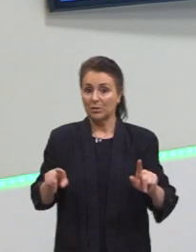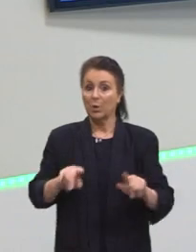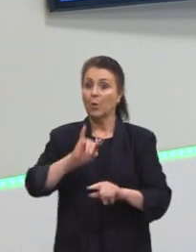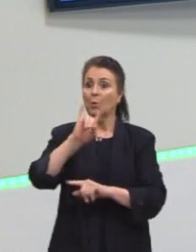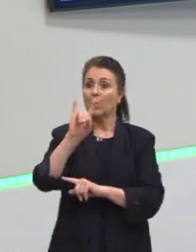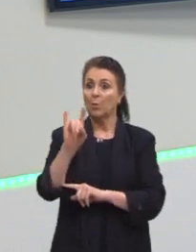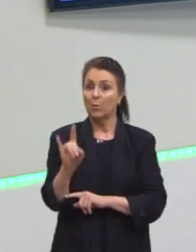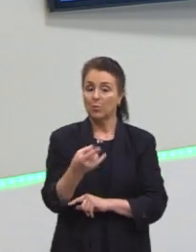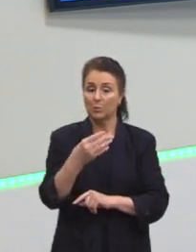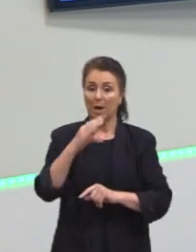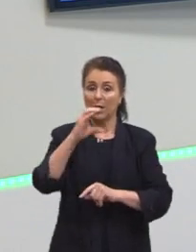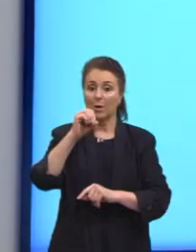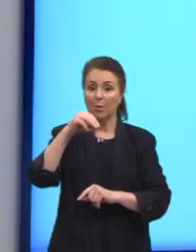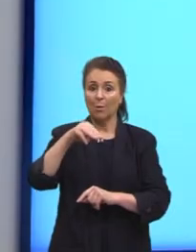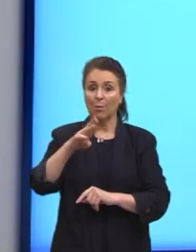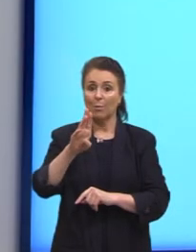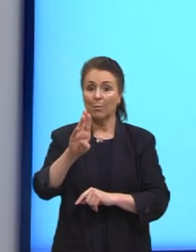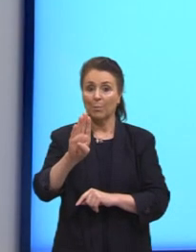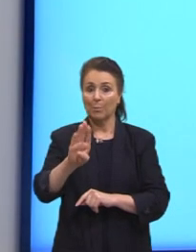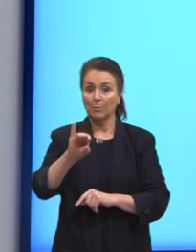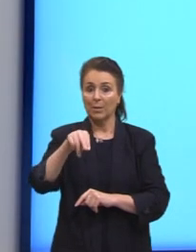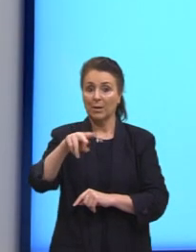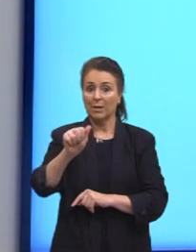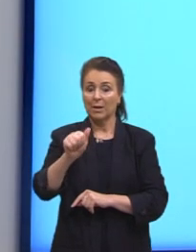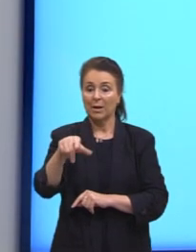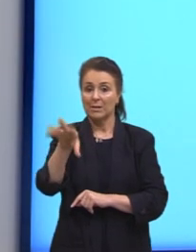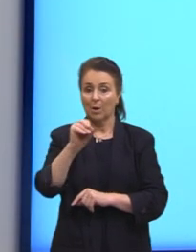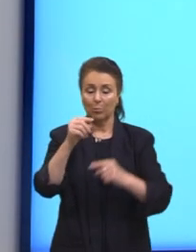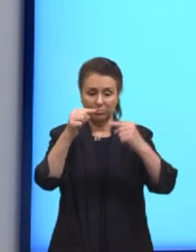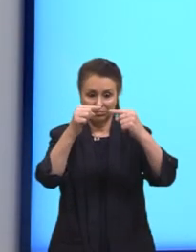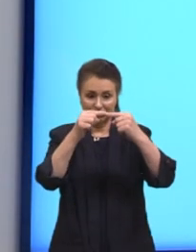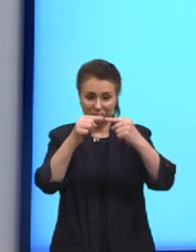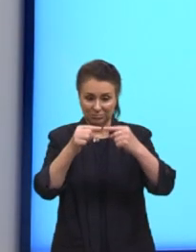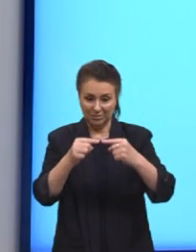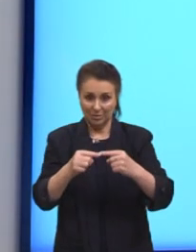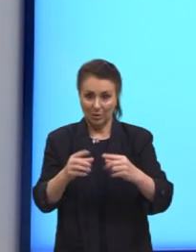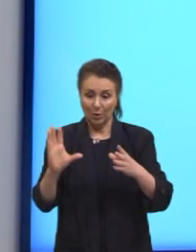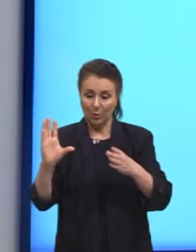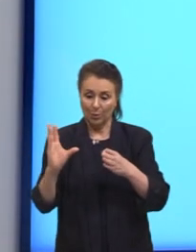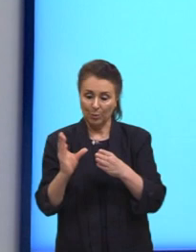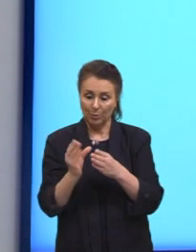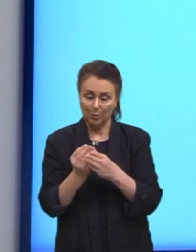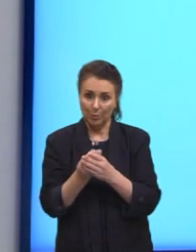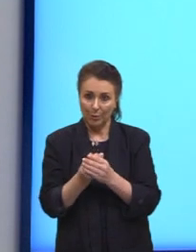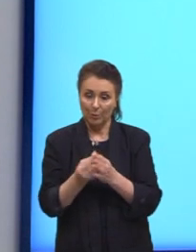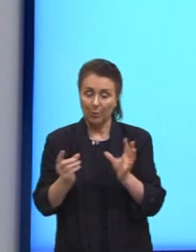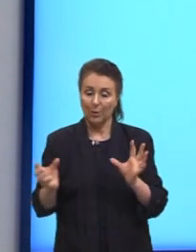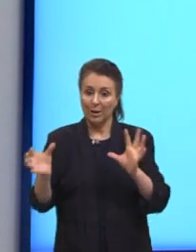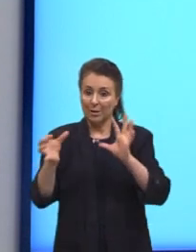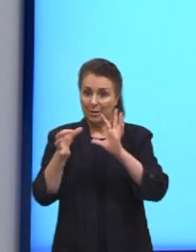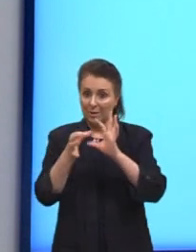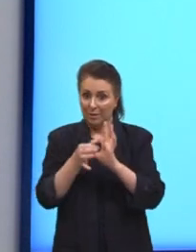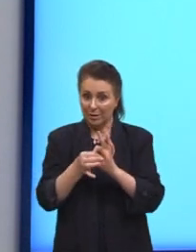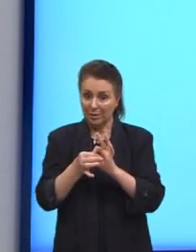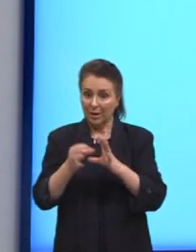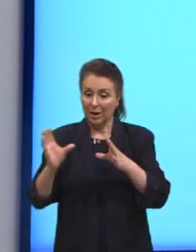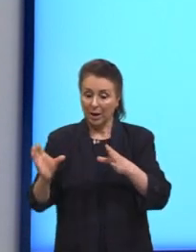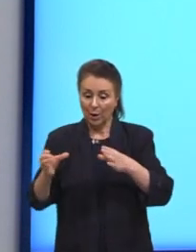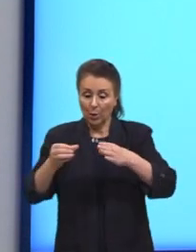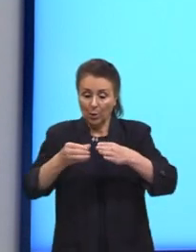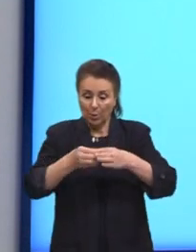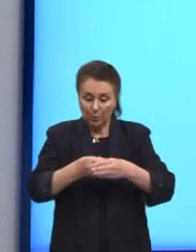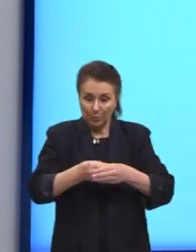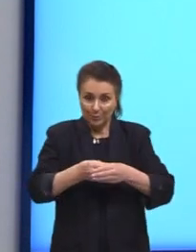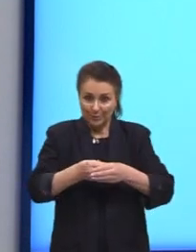então, é a combinação. E a combinação é um agrupamento que está ligado a subconjuntos também.